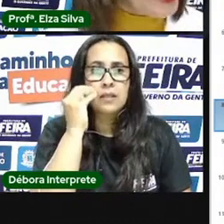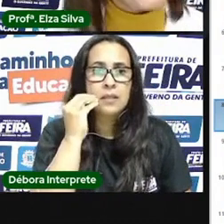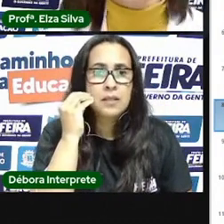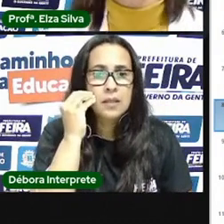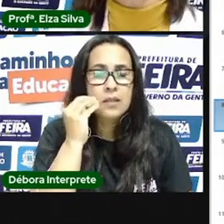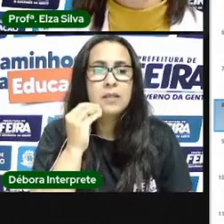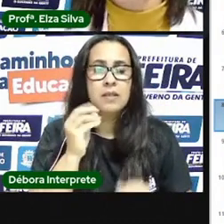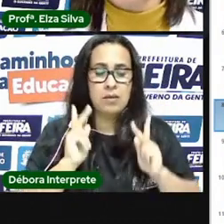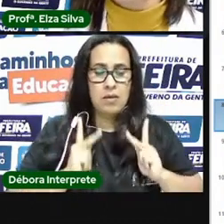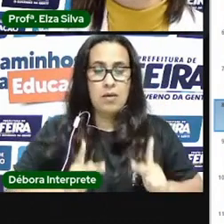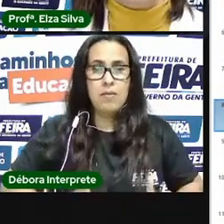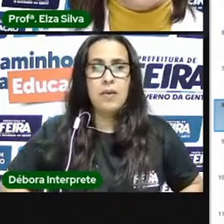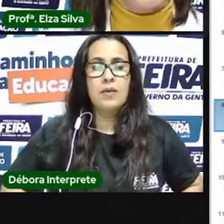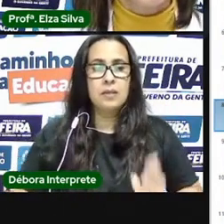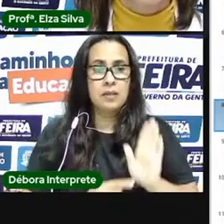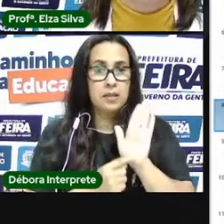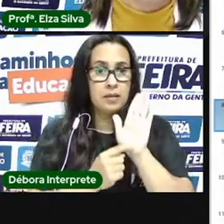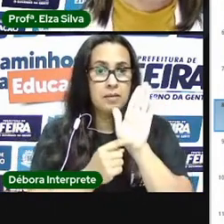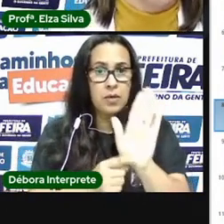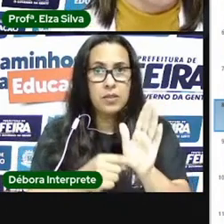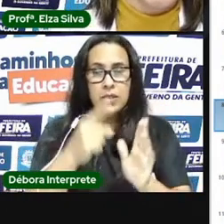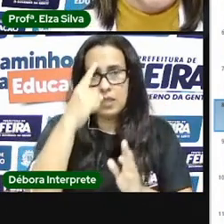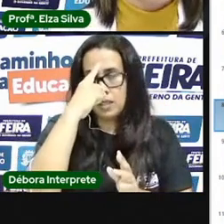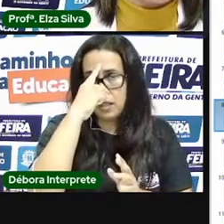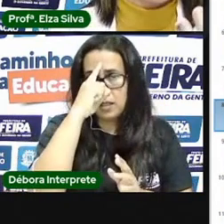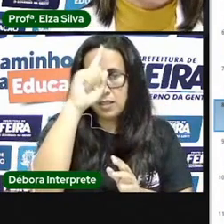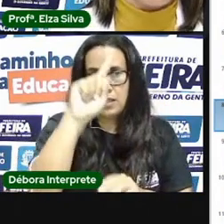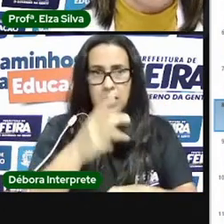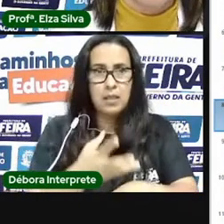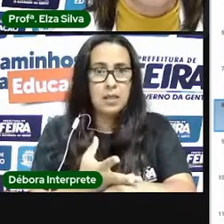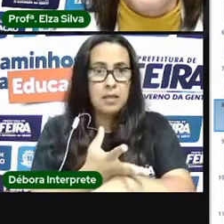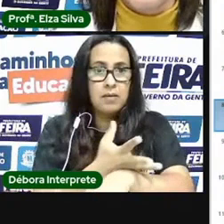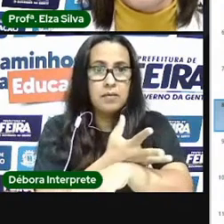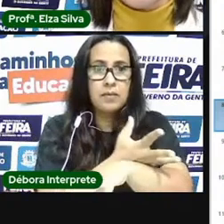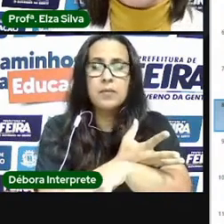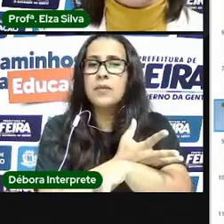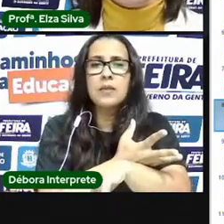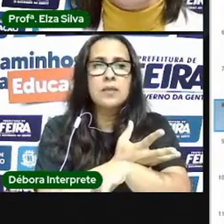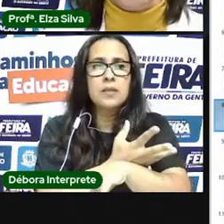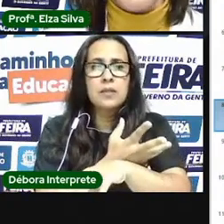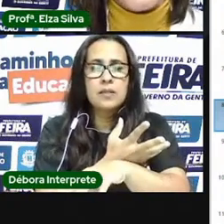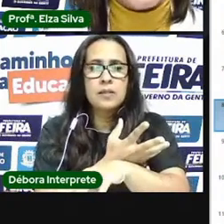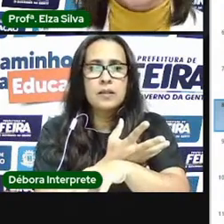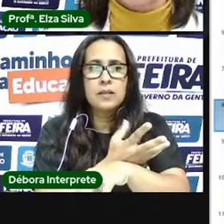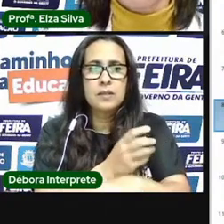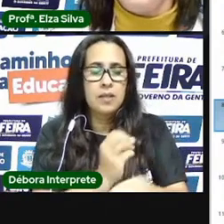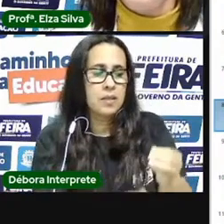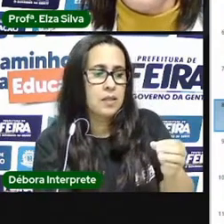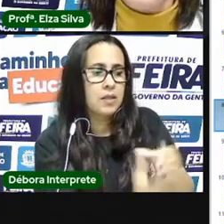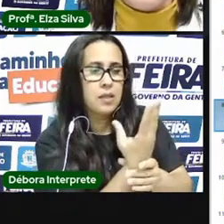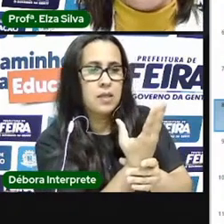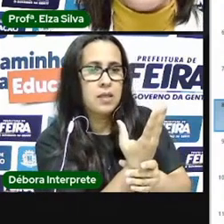transmite e expressa ideias e emoções na forma de um objeto artístico. E esta